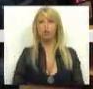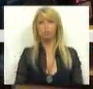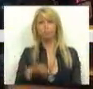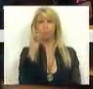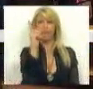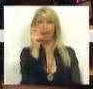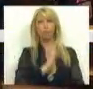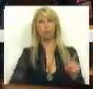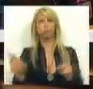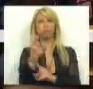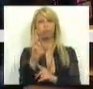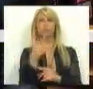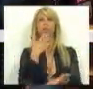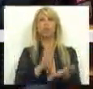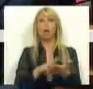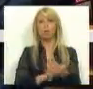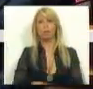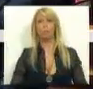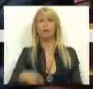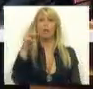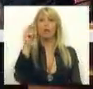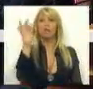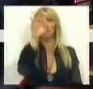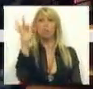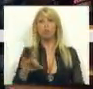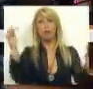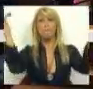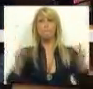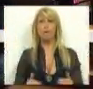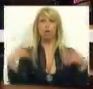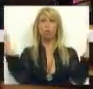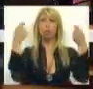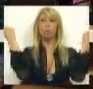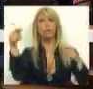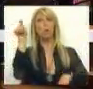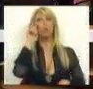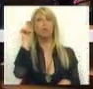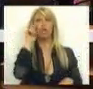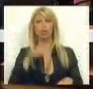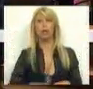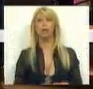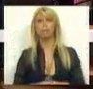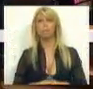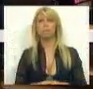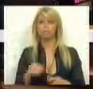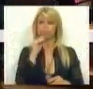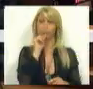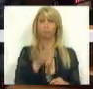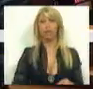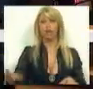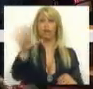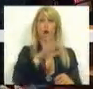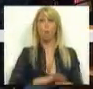IVA na restauração, menos 30% na promoção turística da região,